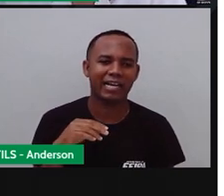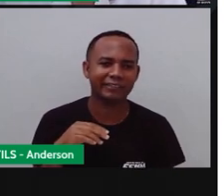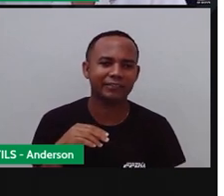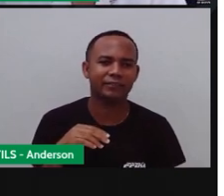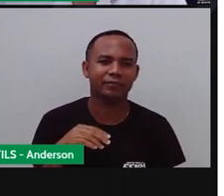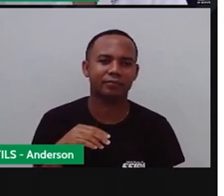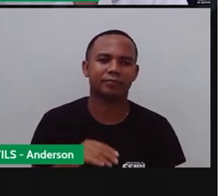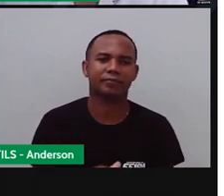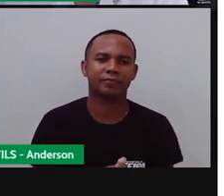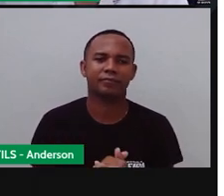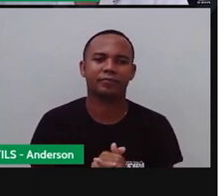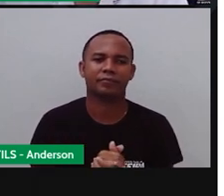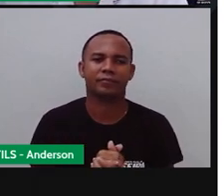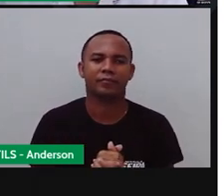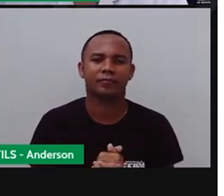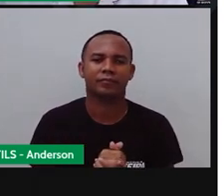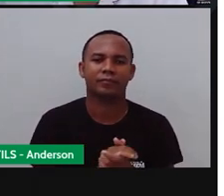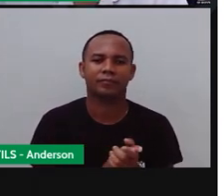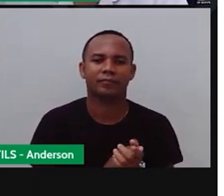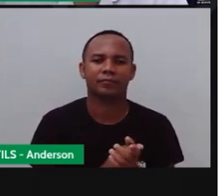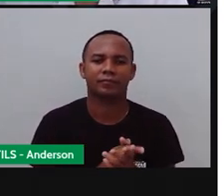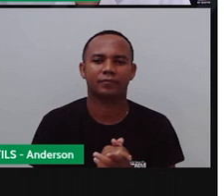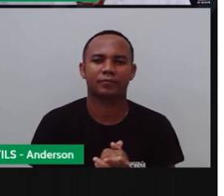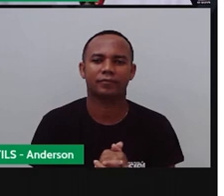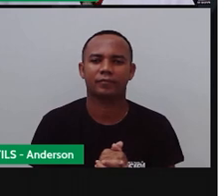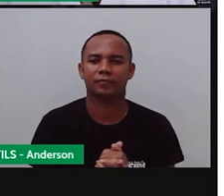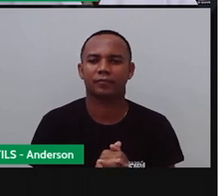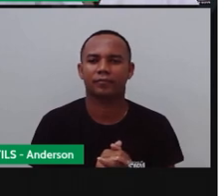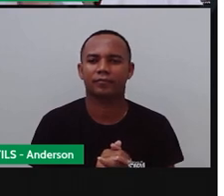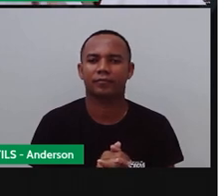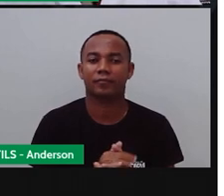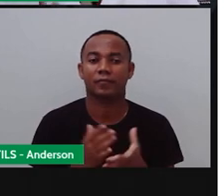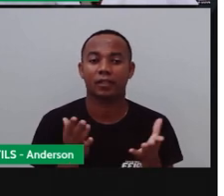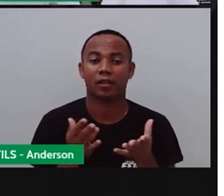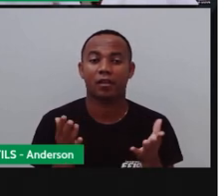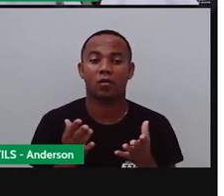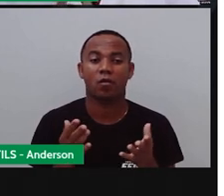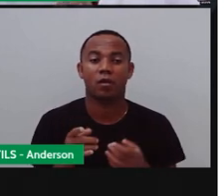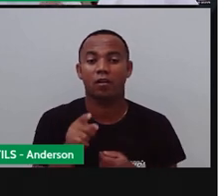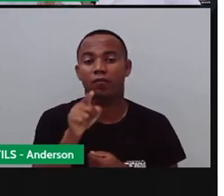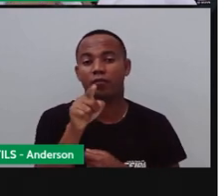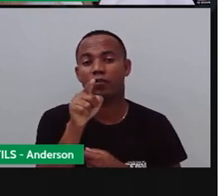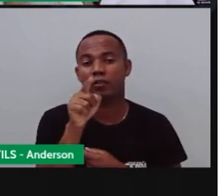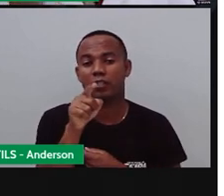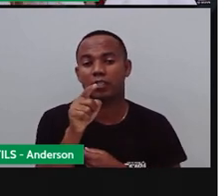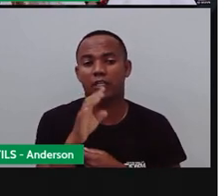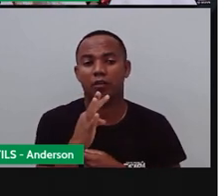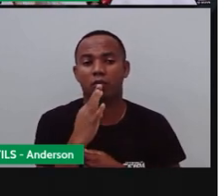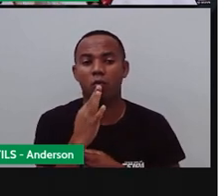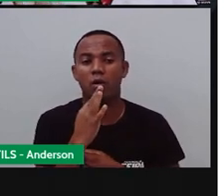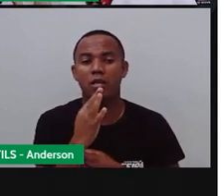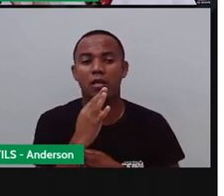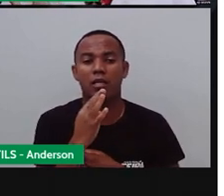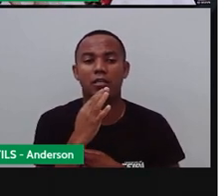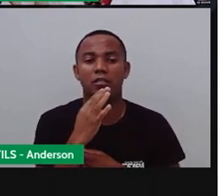Idinha tá tipo a Pró Maria, sempre comendo alguma coisa. Agora me digam vocês, vocês conhecem outras anomatopeias?